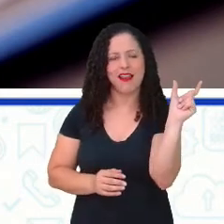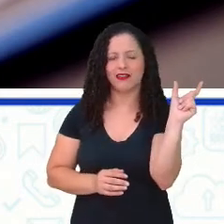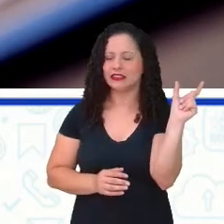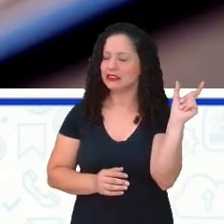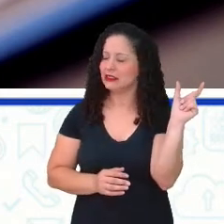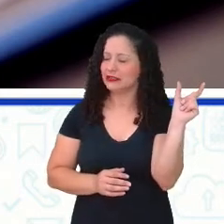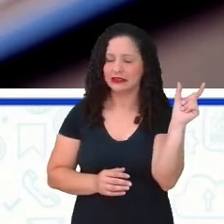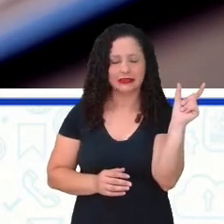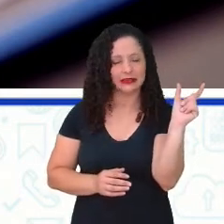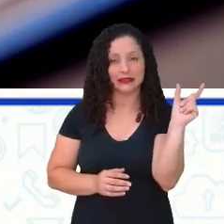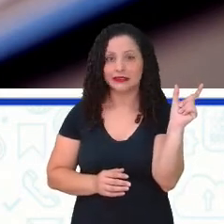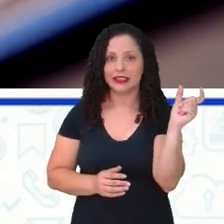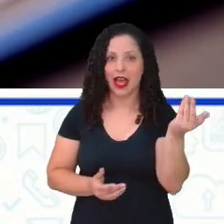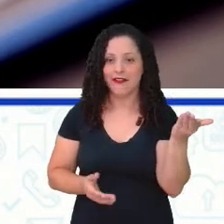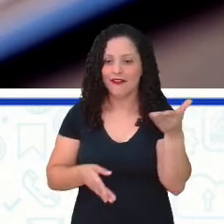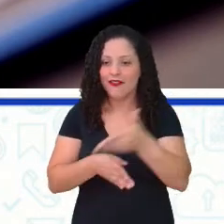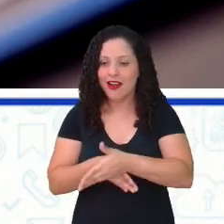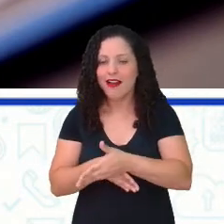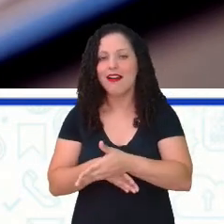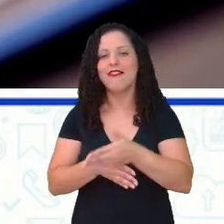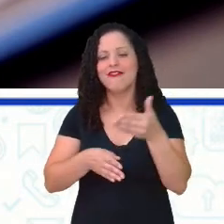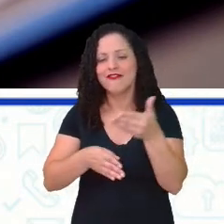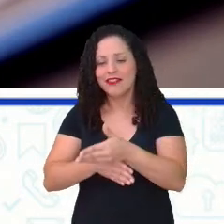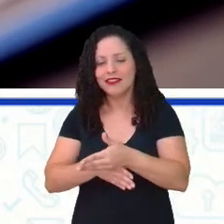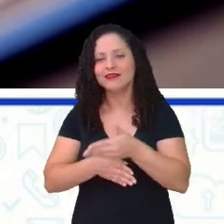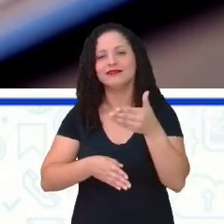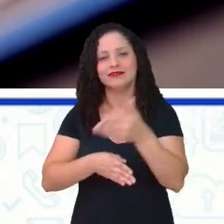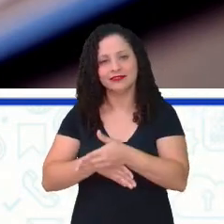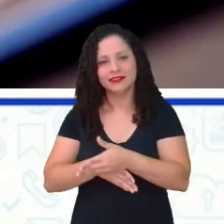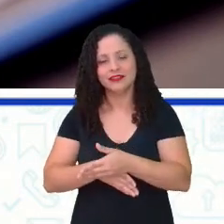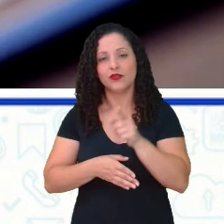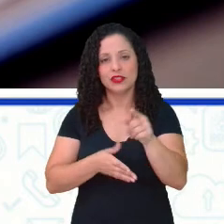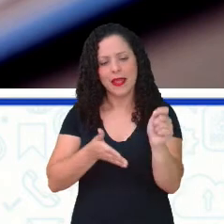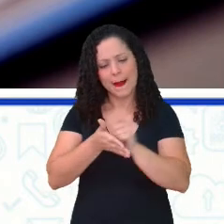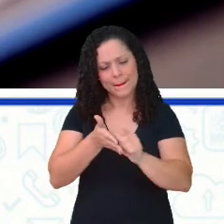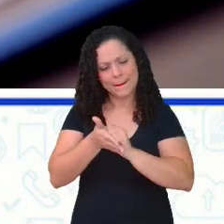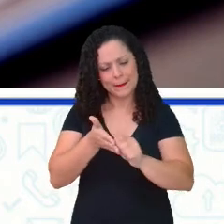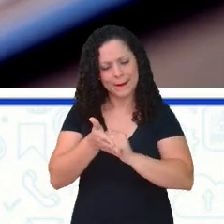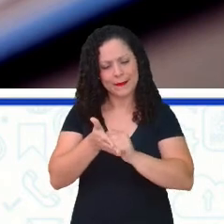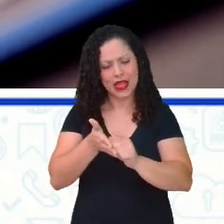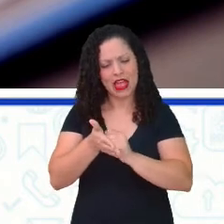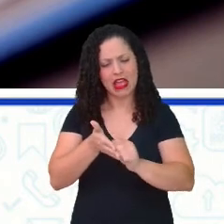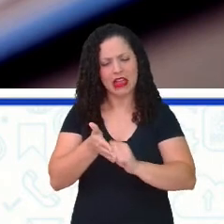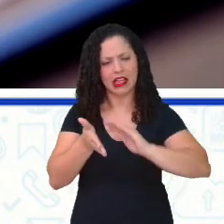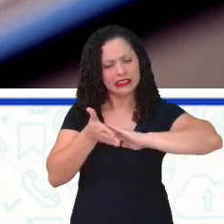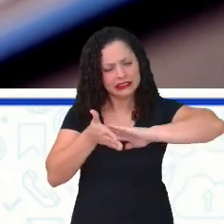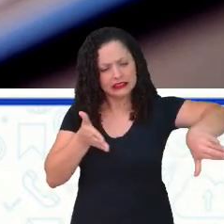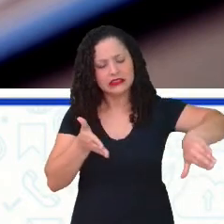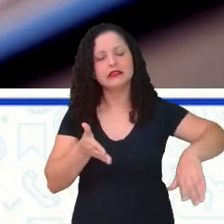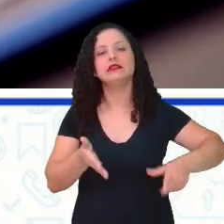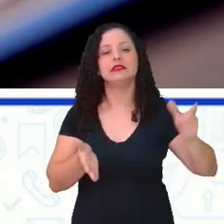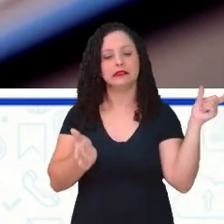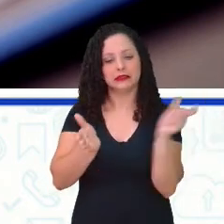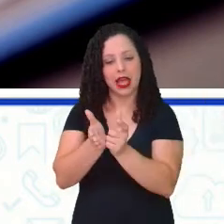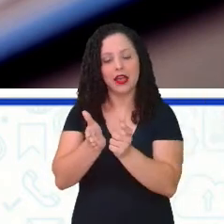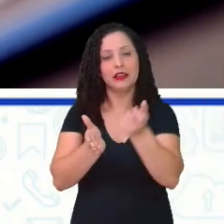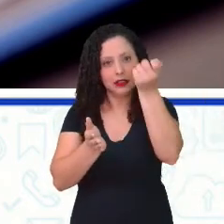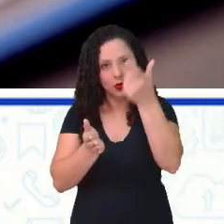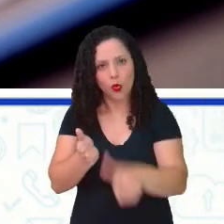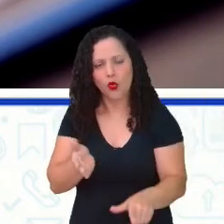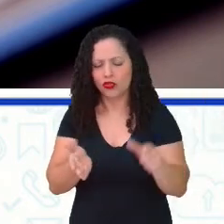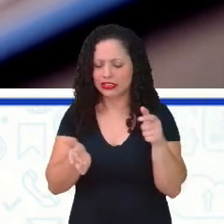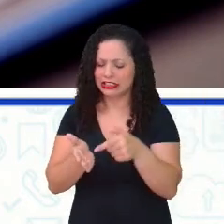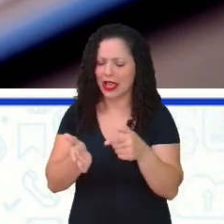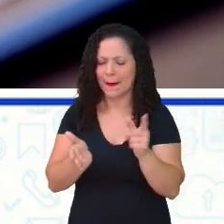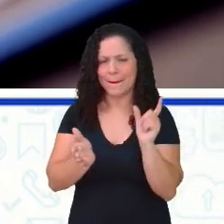Vai lá. Eu já falei sobre isso, vou repetir. Você apaga, escreve de novo. Se você acha que aquela palavra não está